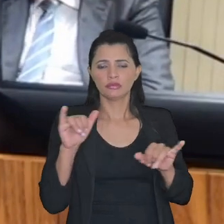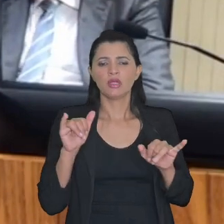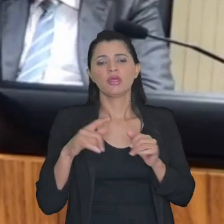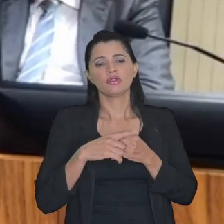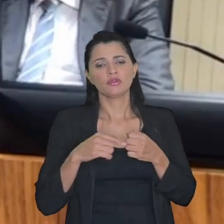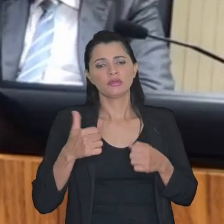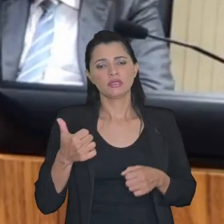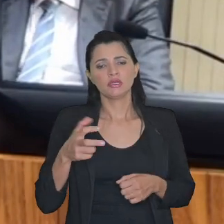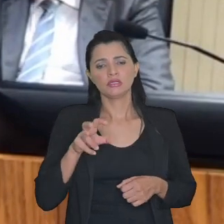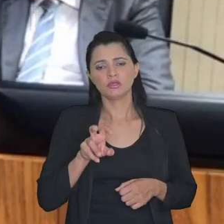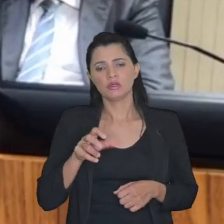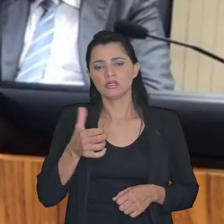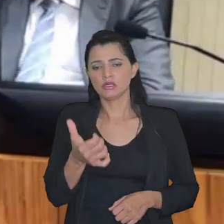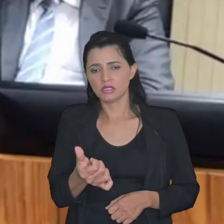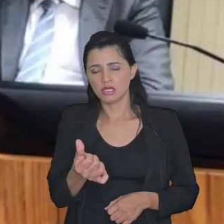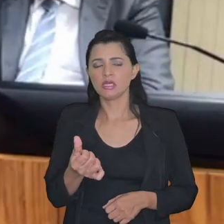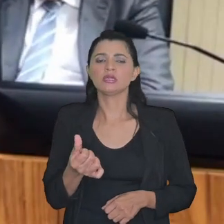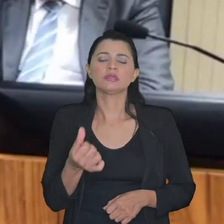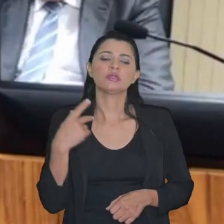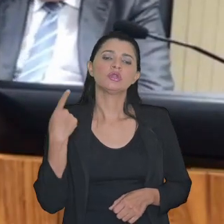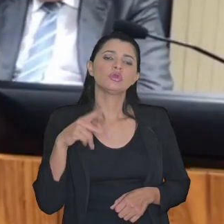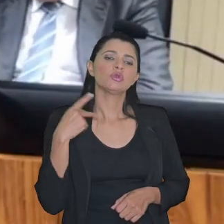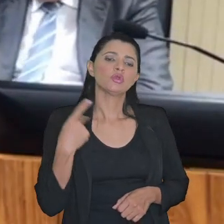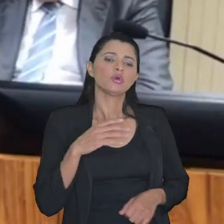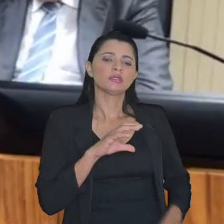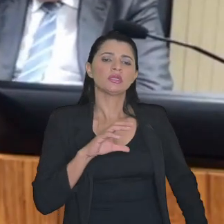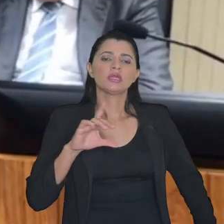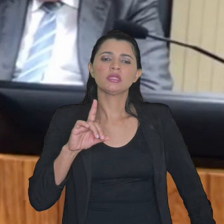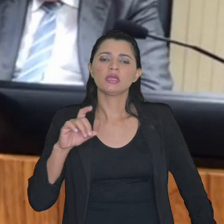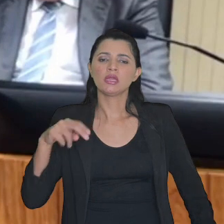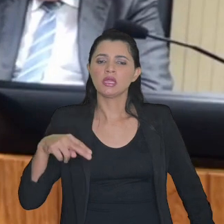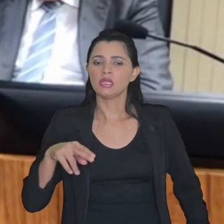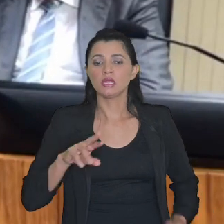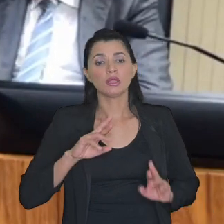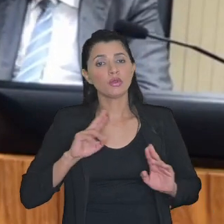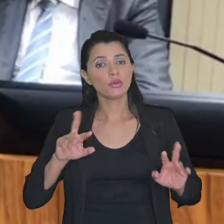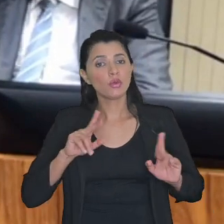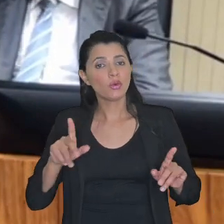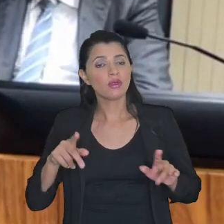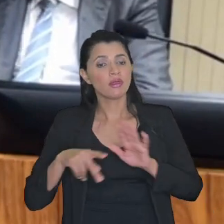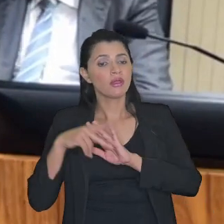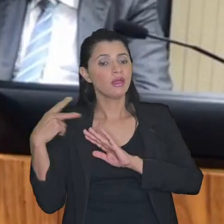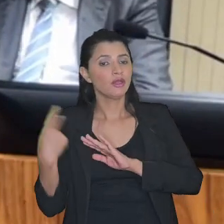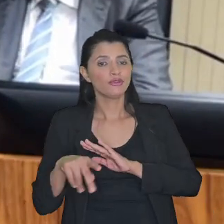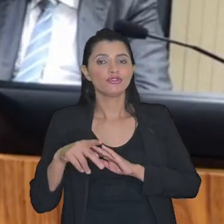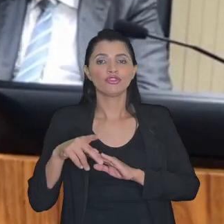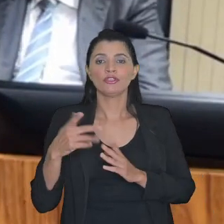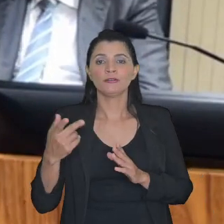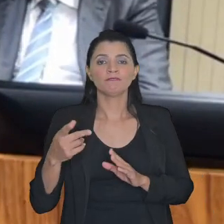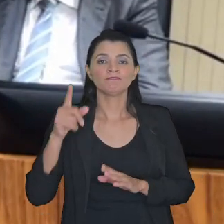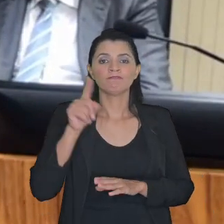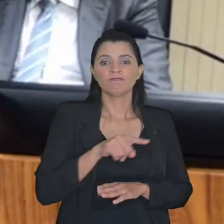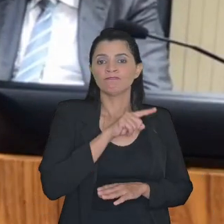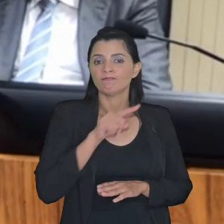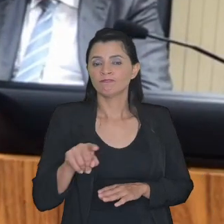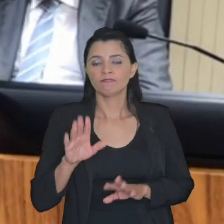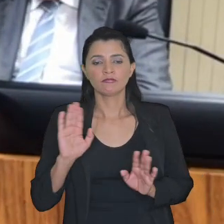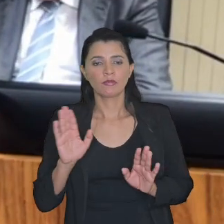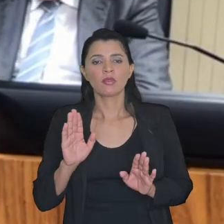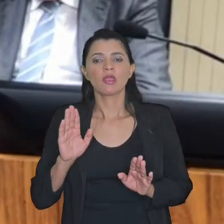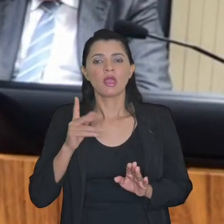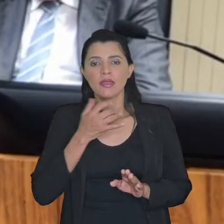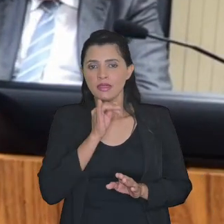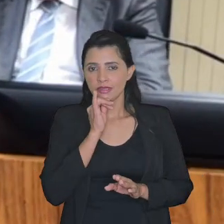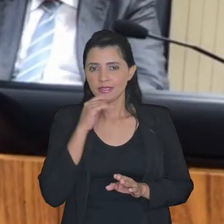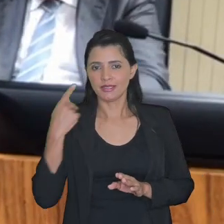no artigo 156 do do CTN não são causas de extinção peguem o exemplo